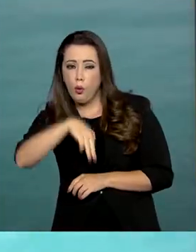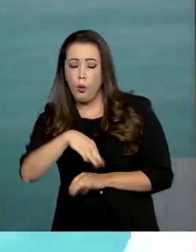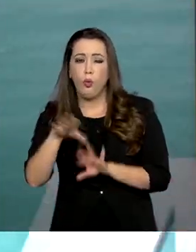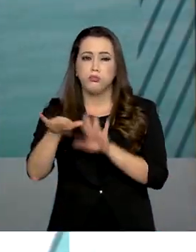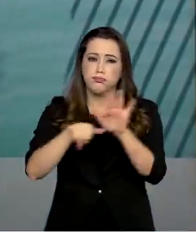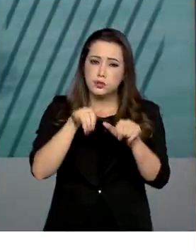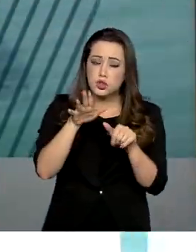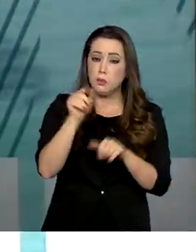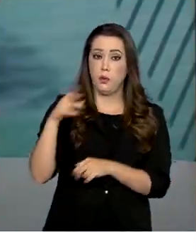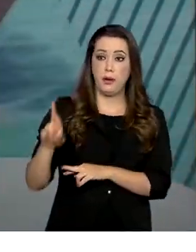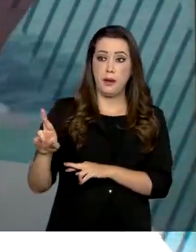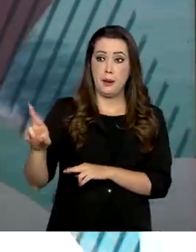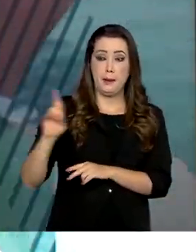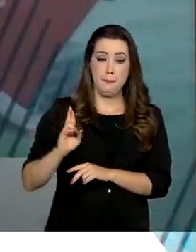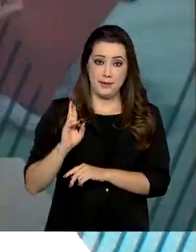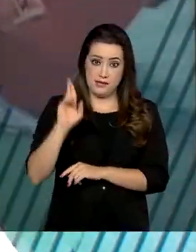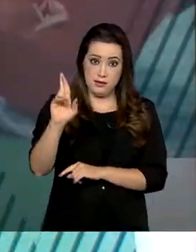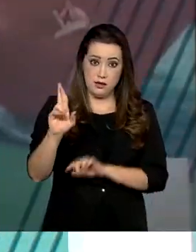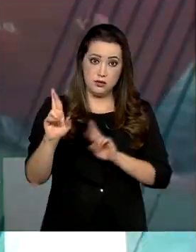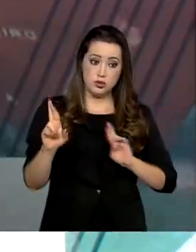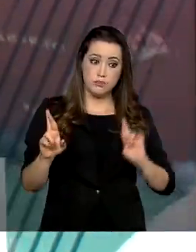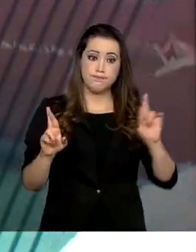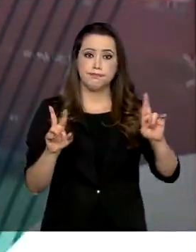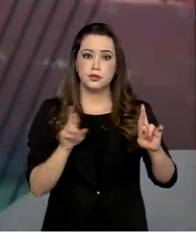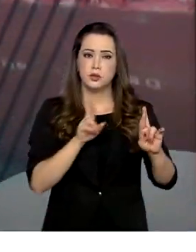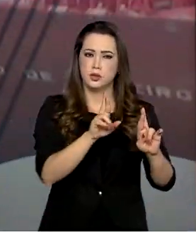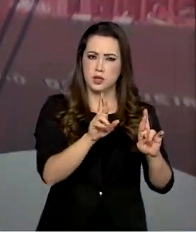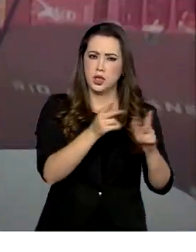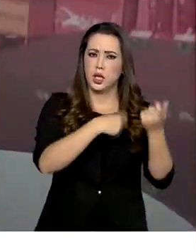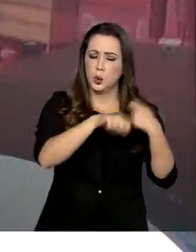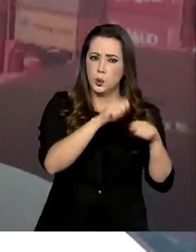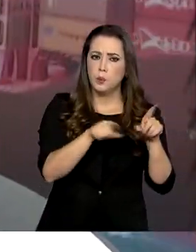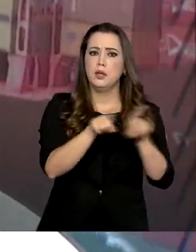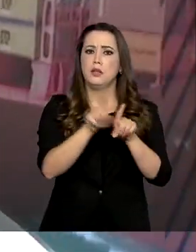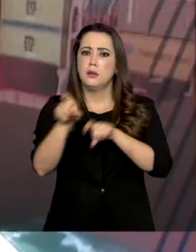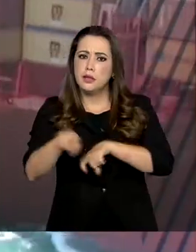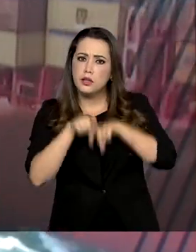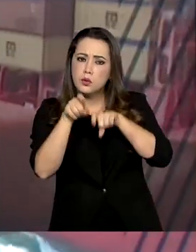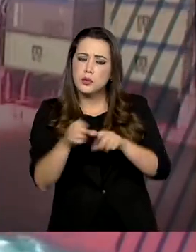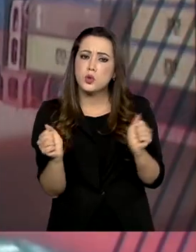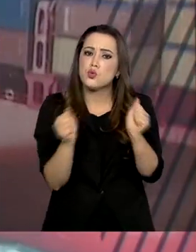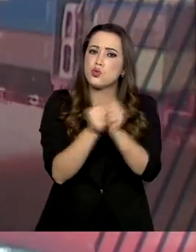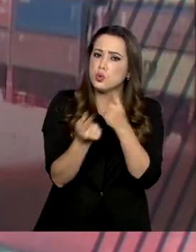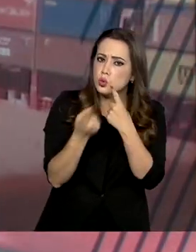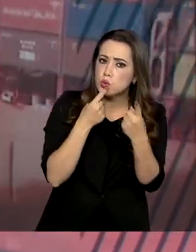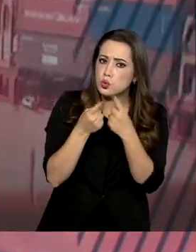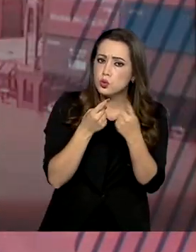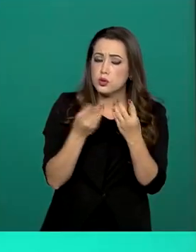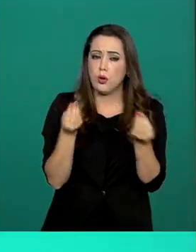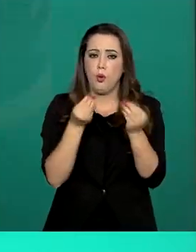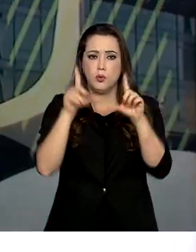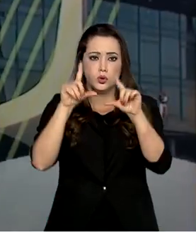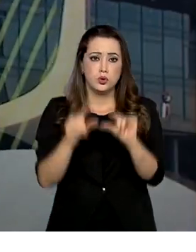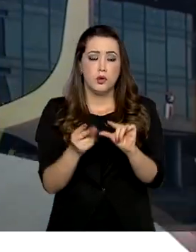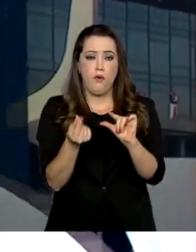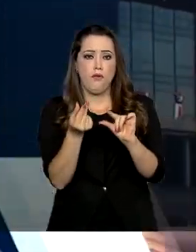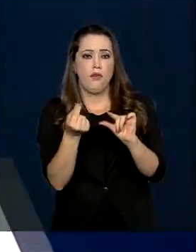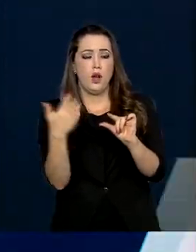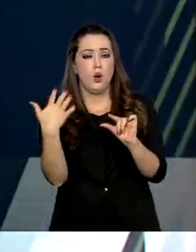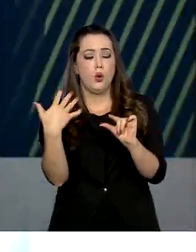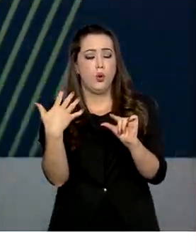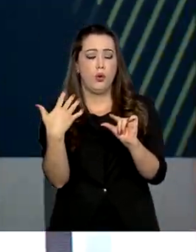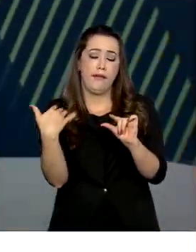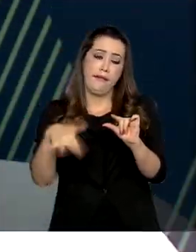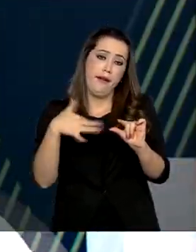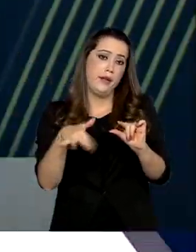Economia e da Agricultura para que juntos discutam medidas para combater o aumento dos alimentos. O presidente da